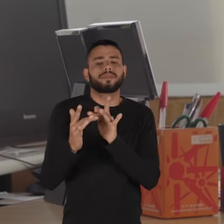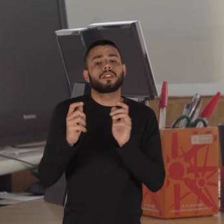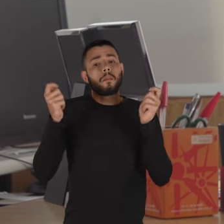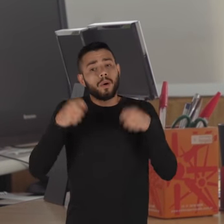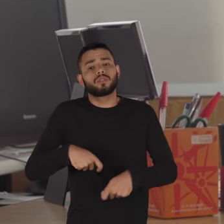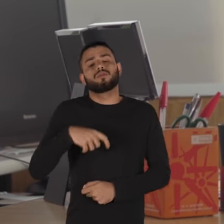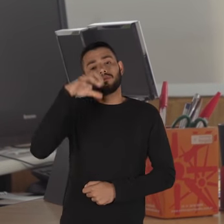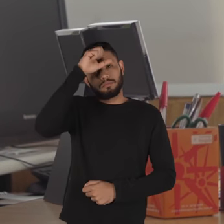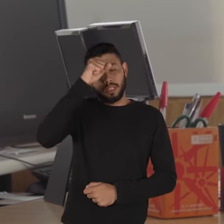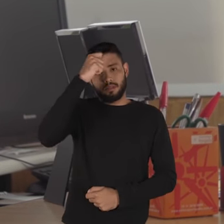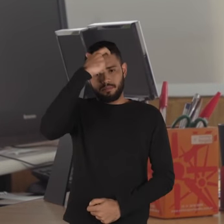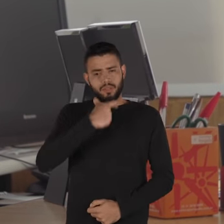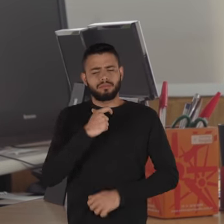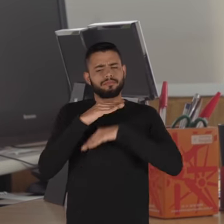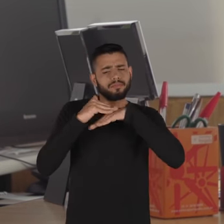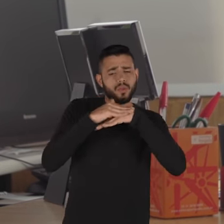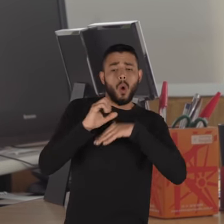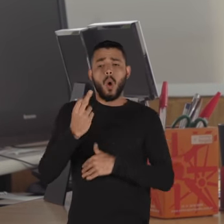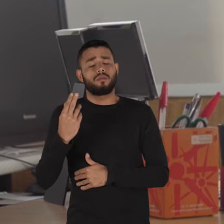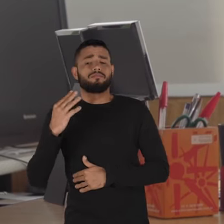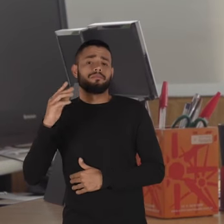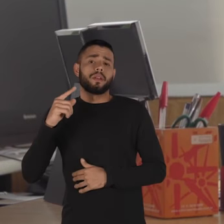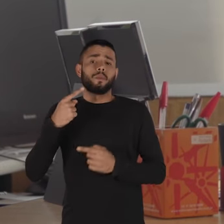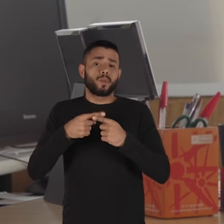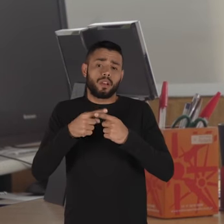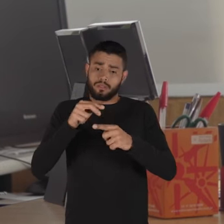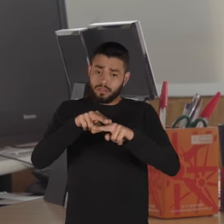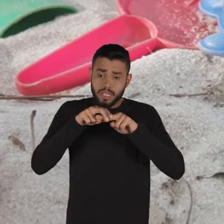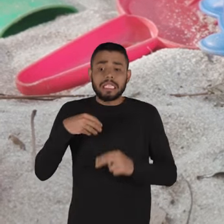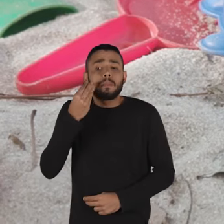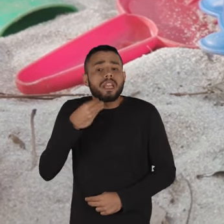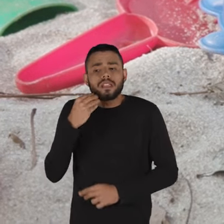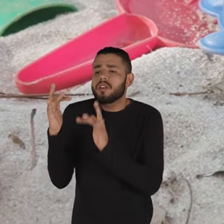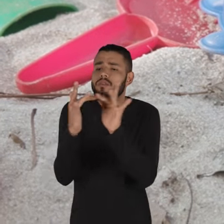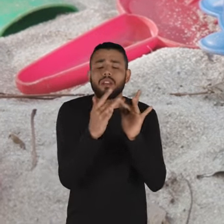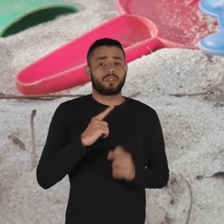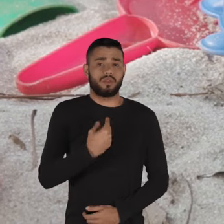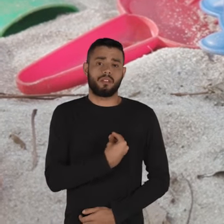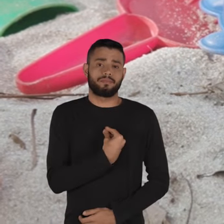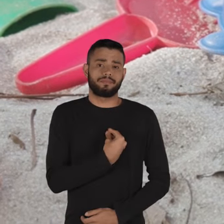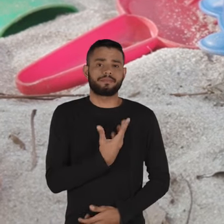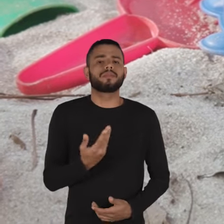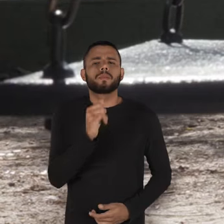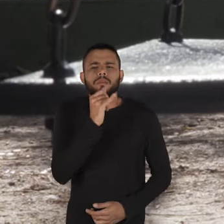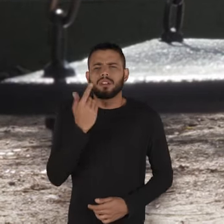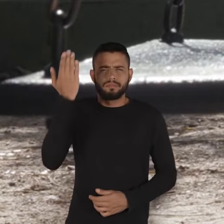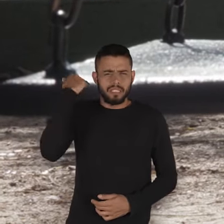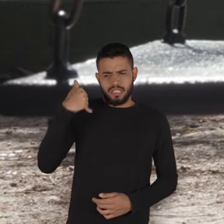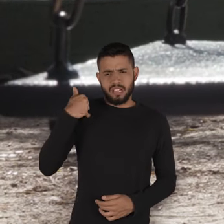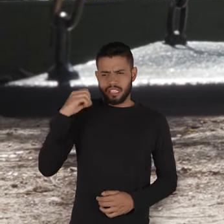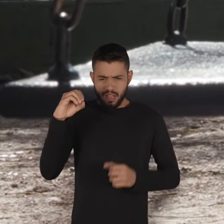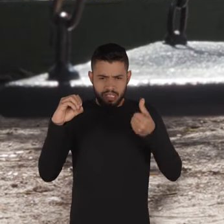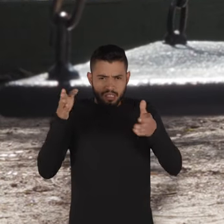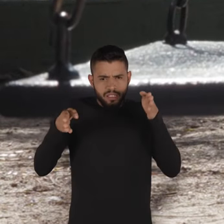aprender a ser um ser humano mais afetivo ou menos afetivo, mediante as experiências que eu vivencio. Desde a primeira infância, os meninos